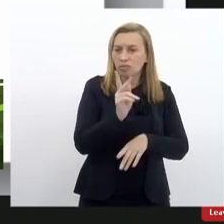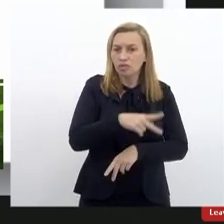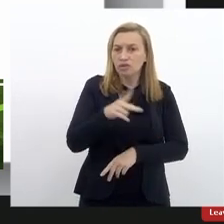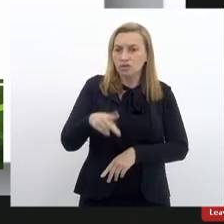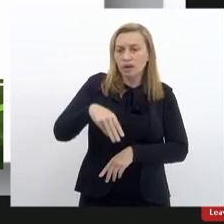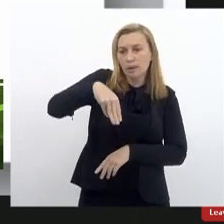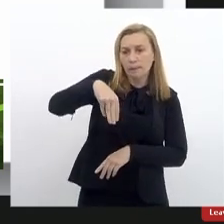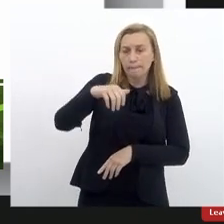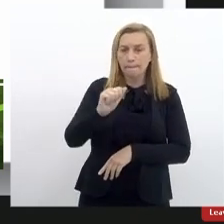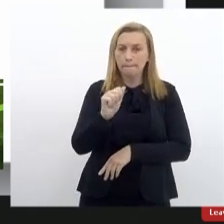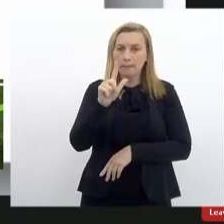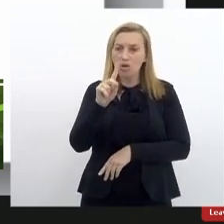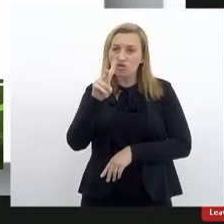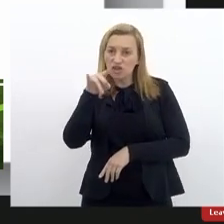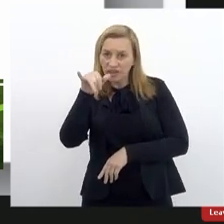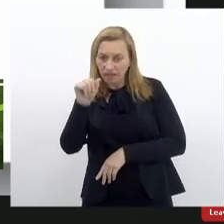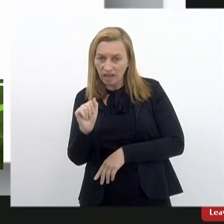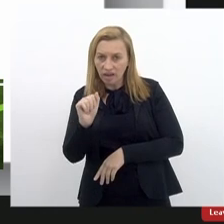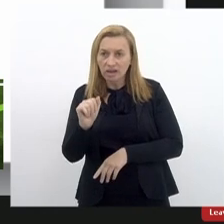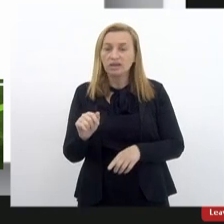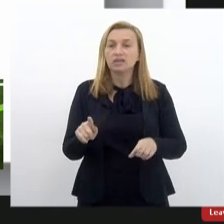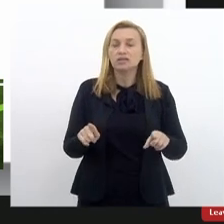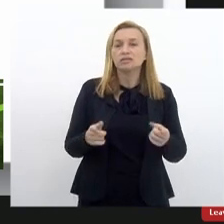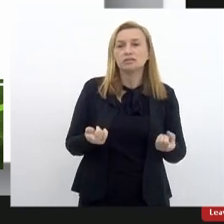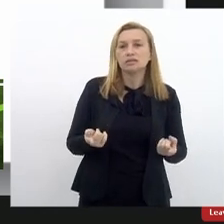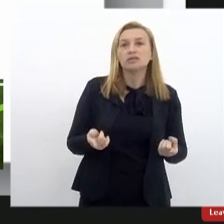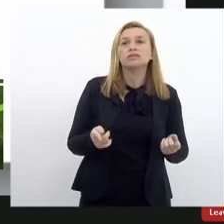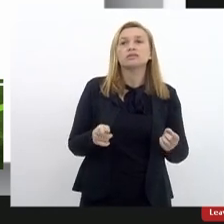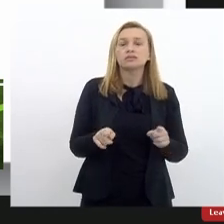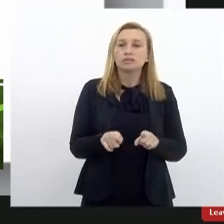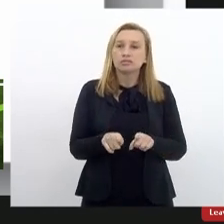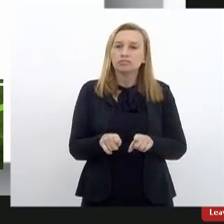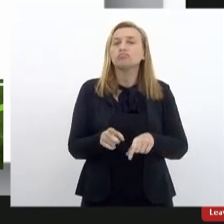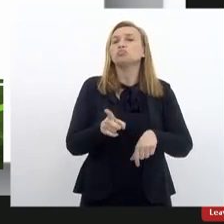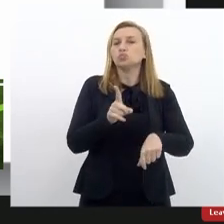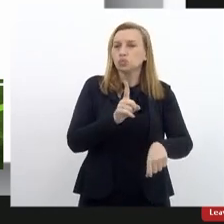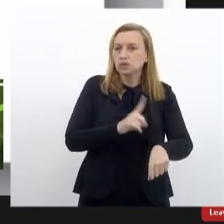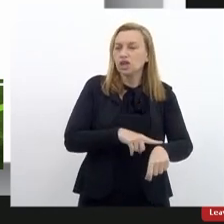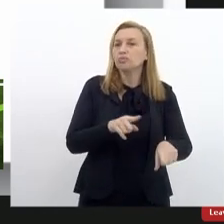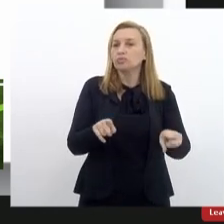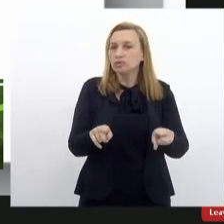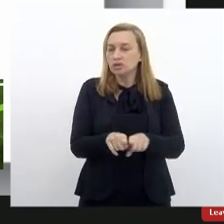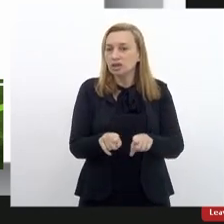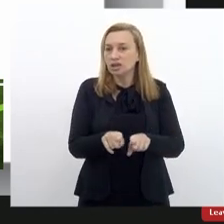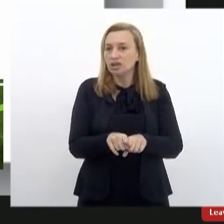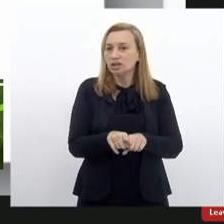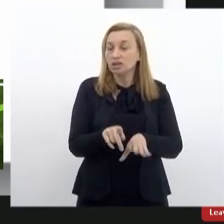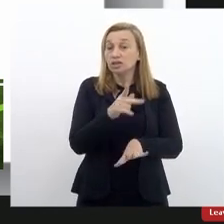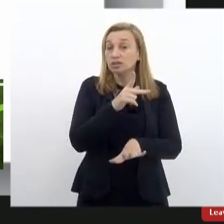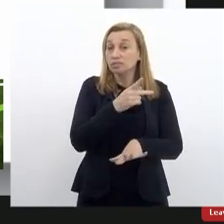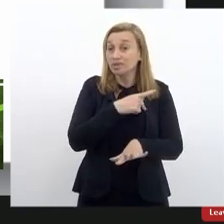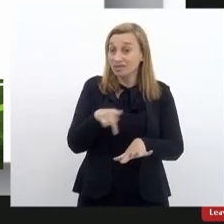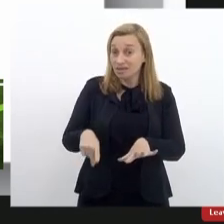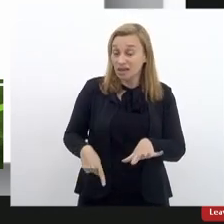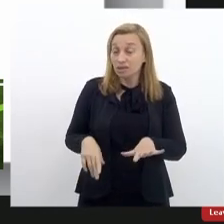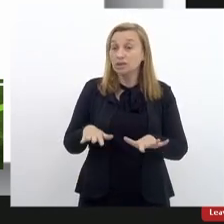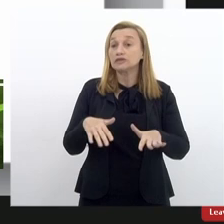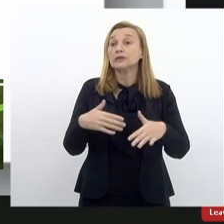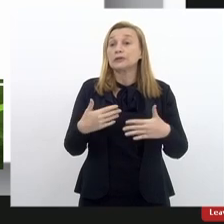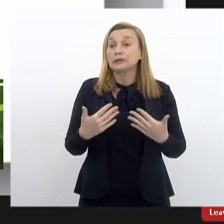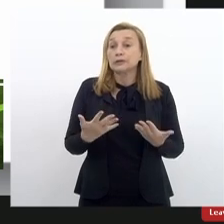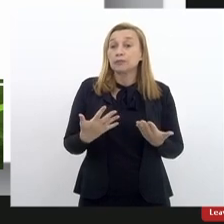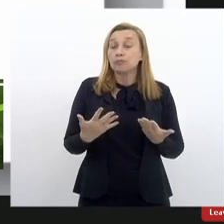Tuchman, e ainda tendo um espaço, um tempo ainda, de mandato de presidente. Isso